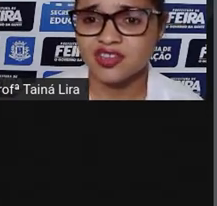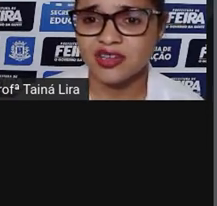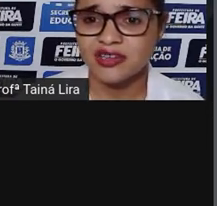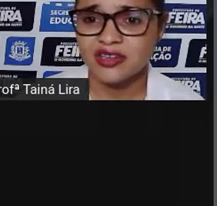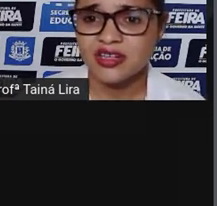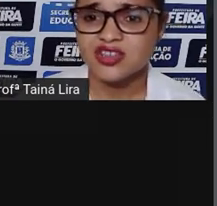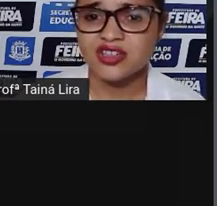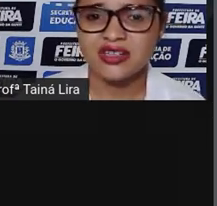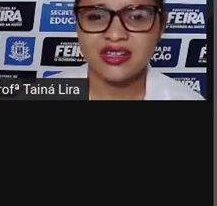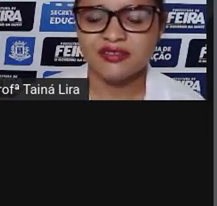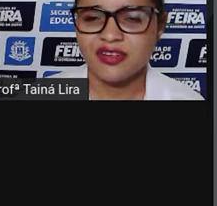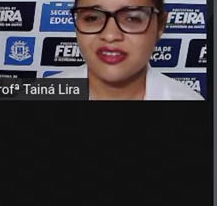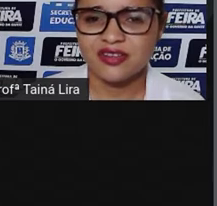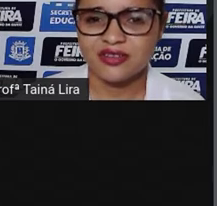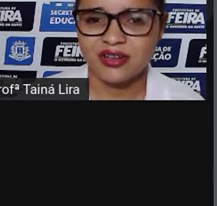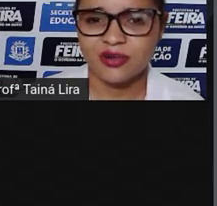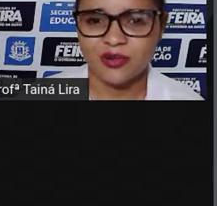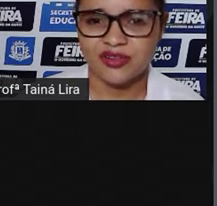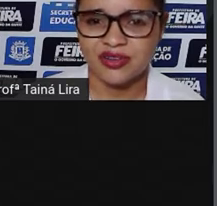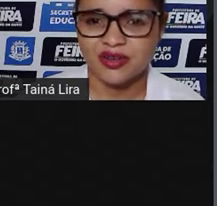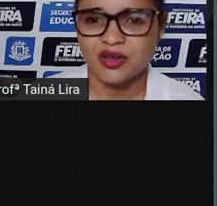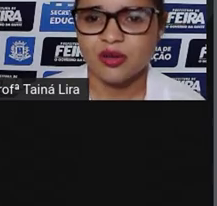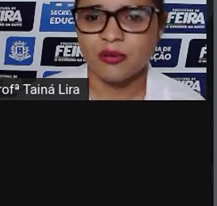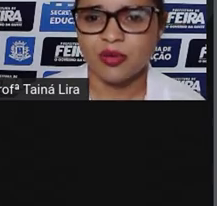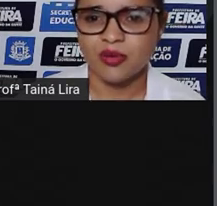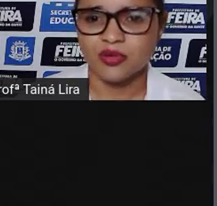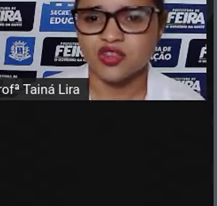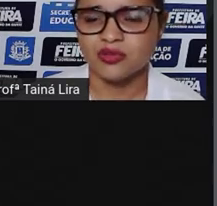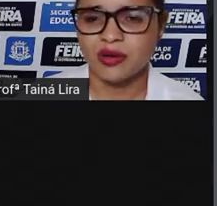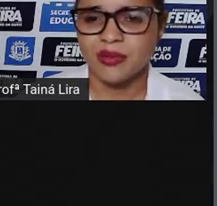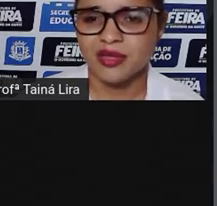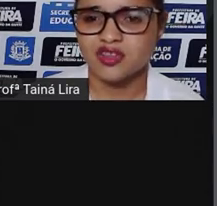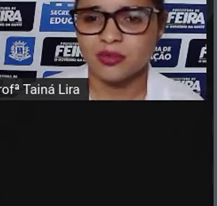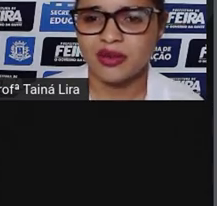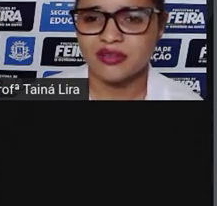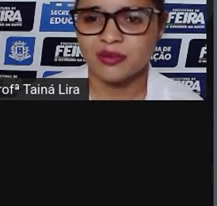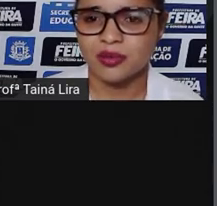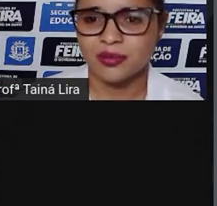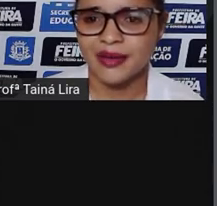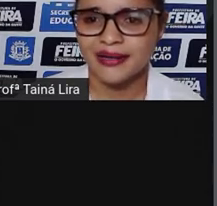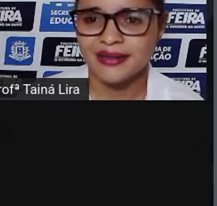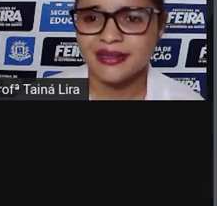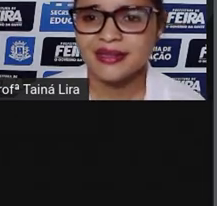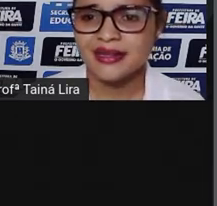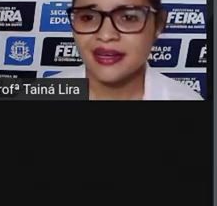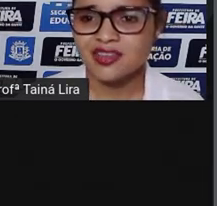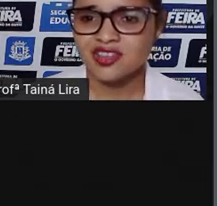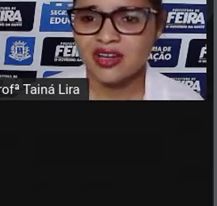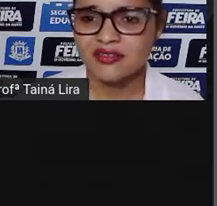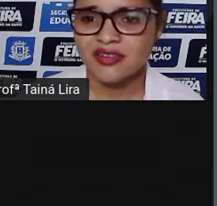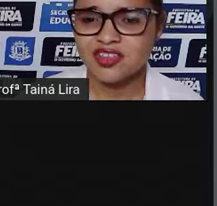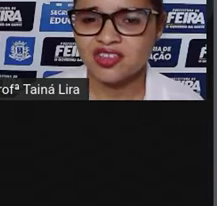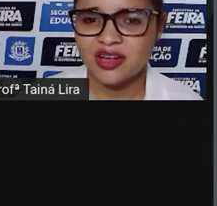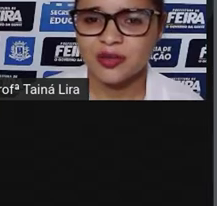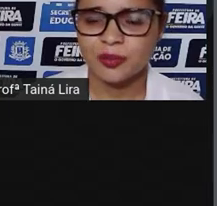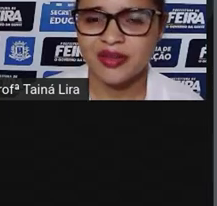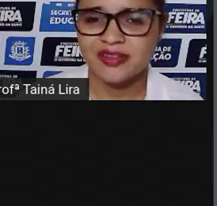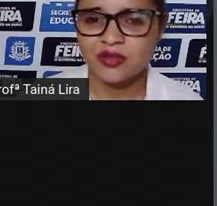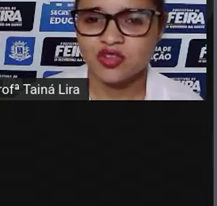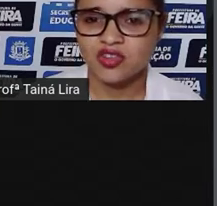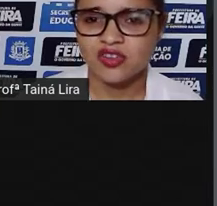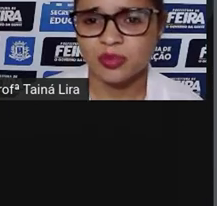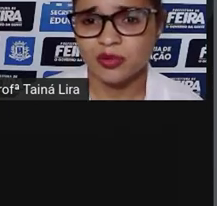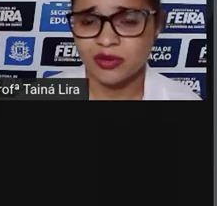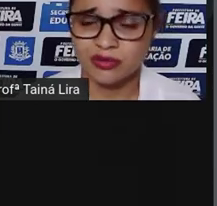floresta. Ninguém fazia outra coisa. Bombo tinha uma amiga chamada Bubba que achava chato